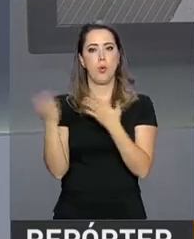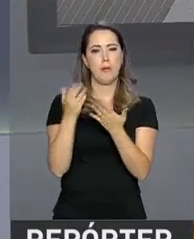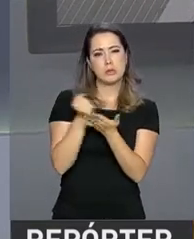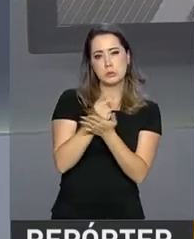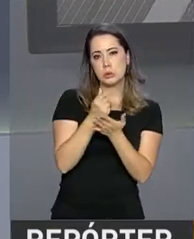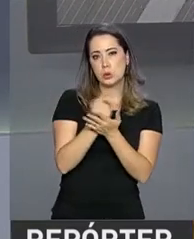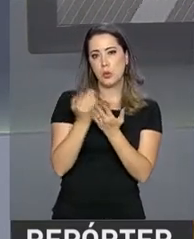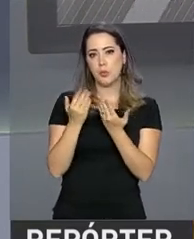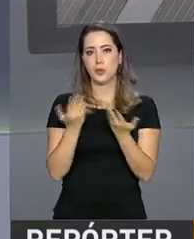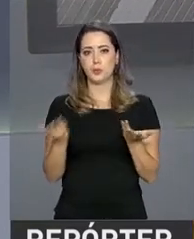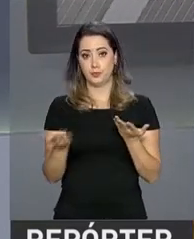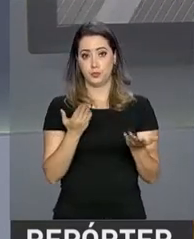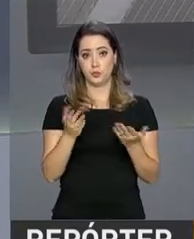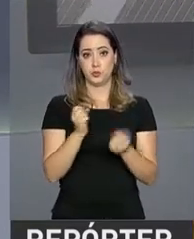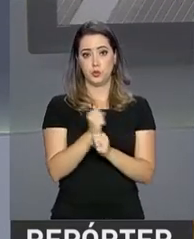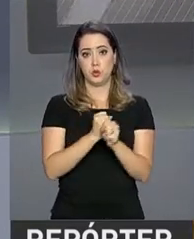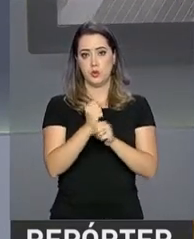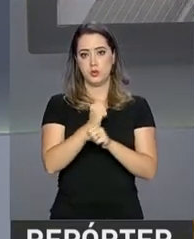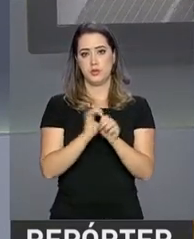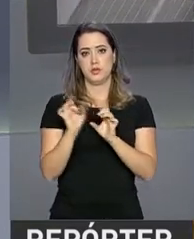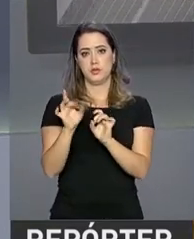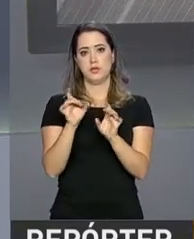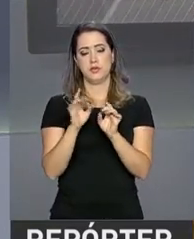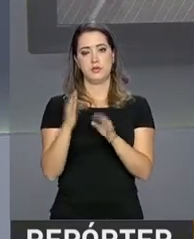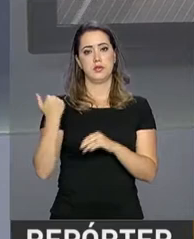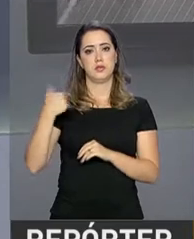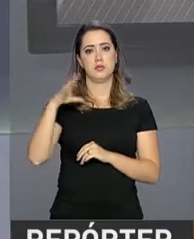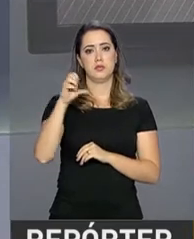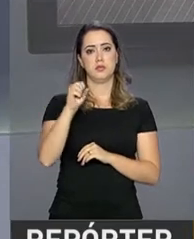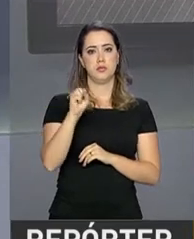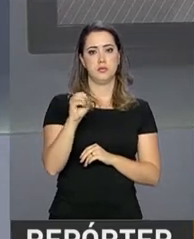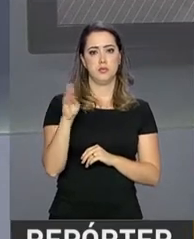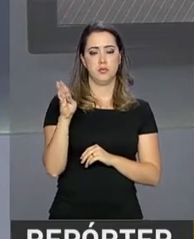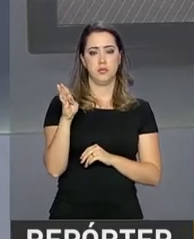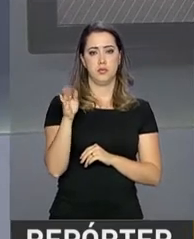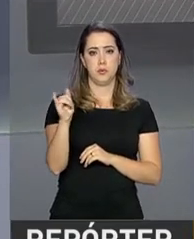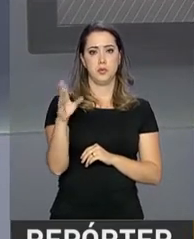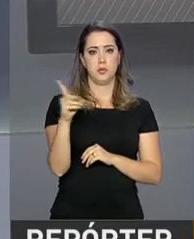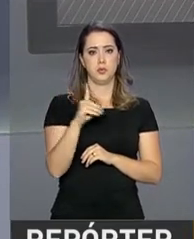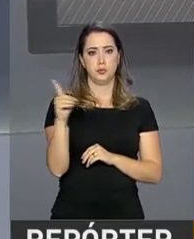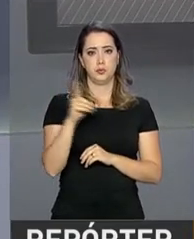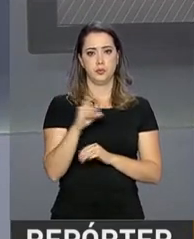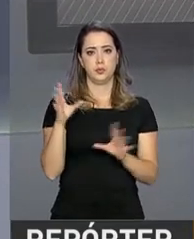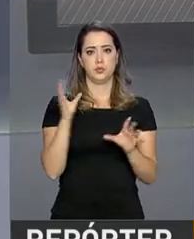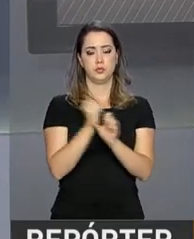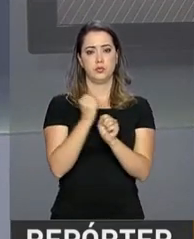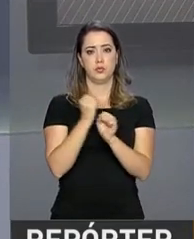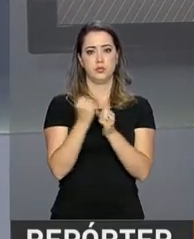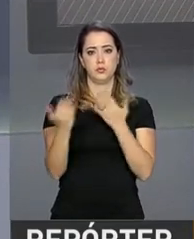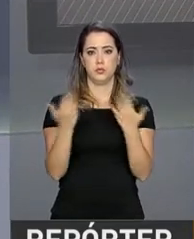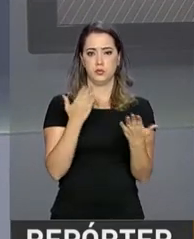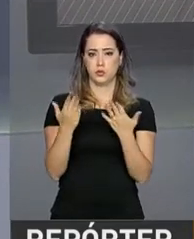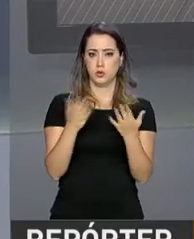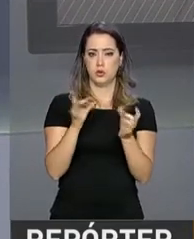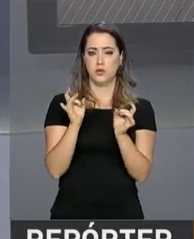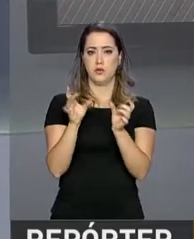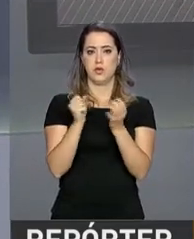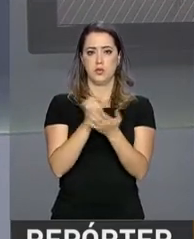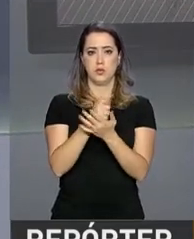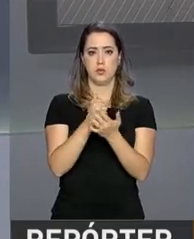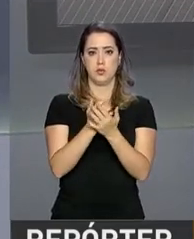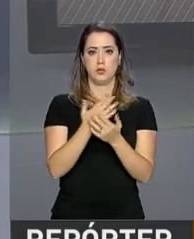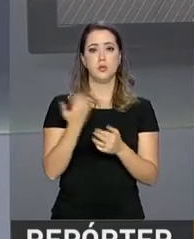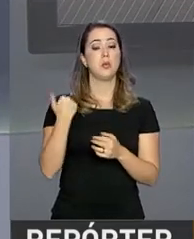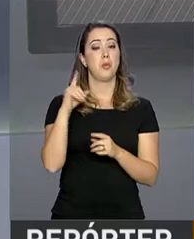No ano, as vendas ao exterior já ultrapassam os 98 bilhões de dólares. O saldo da balança comercial em 2018